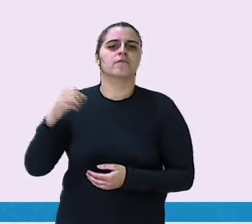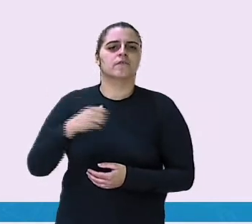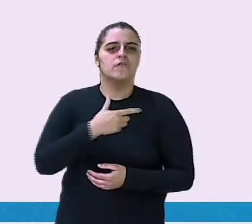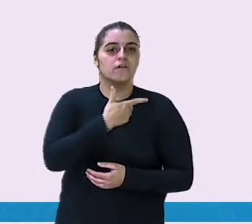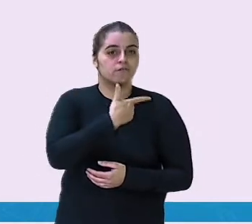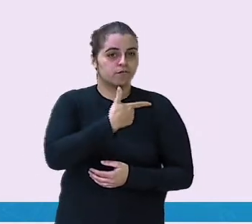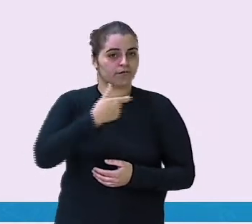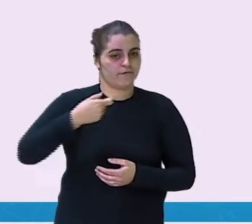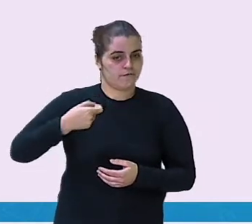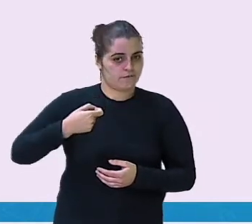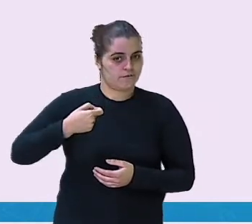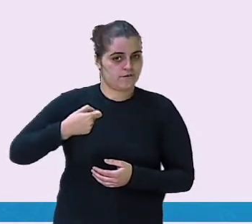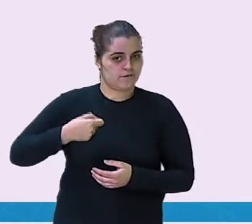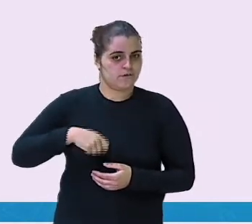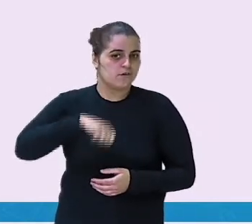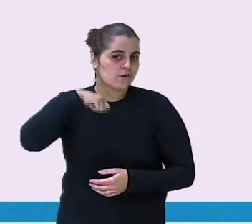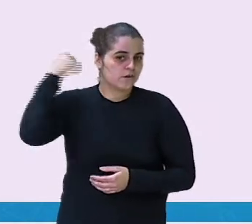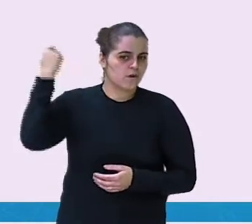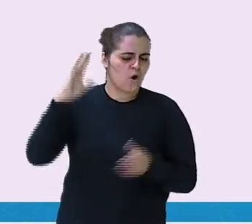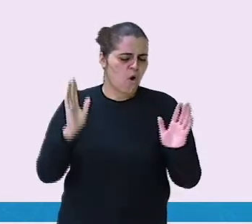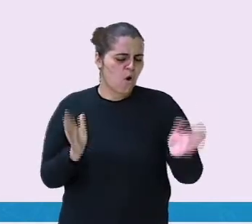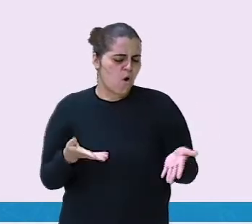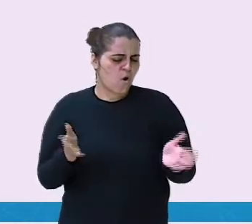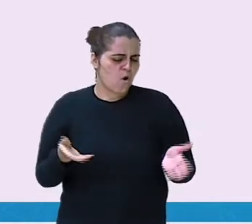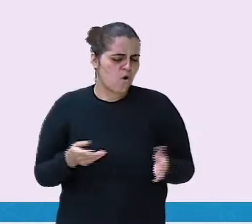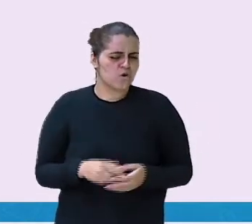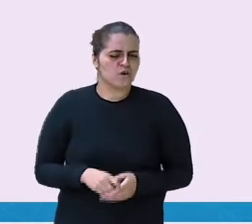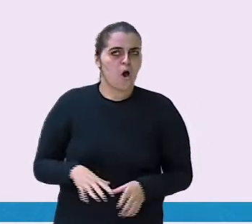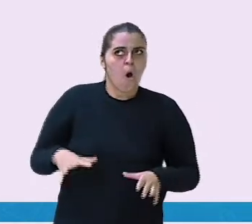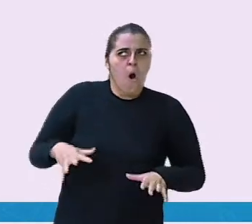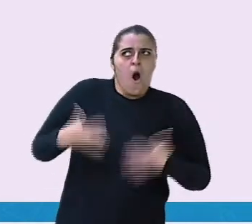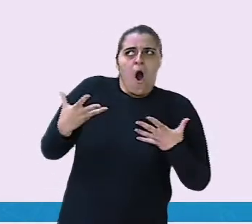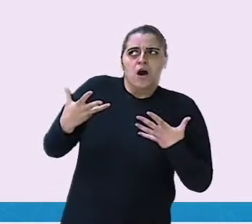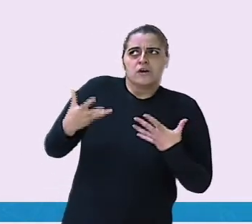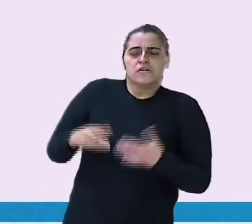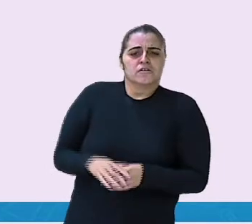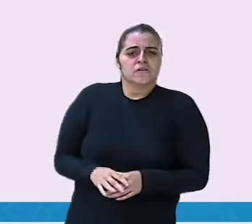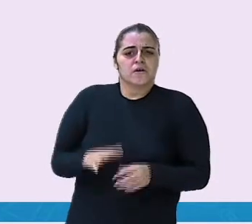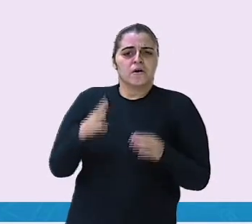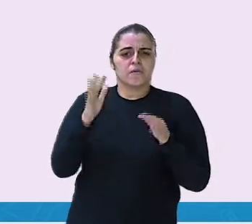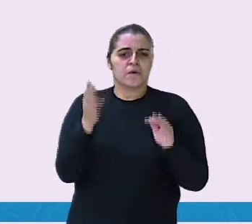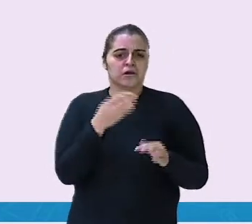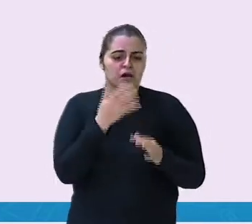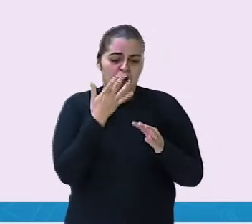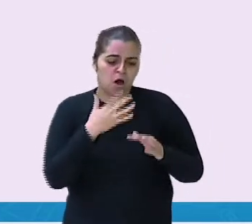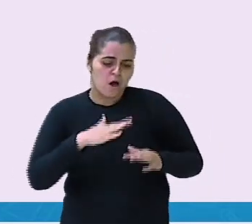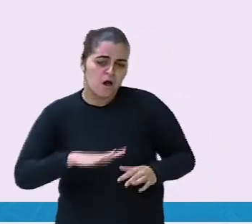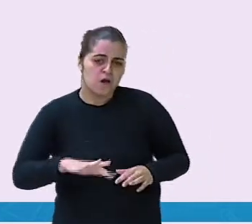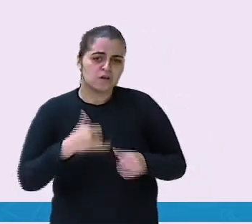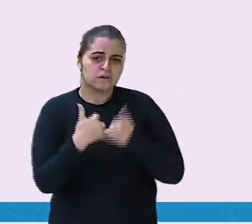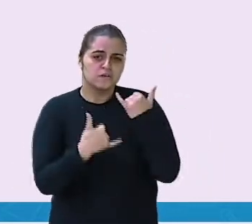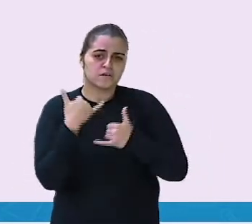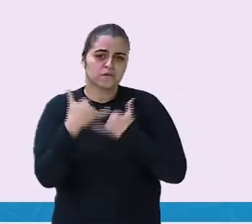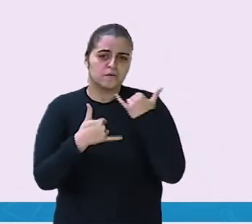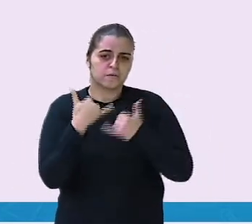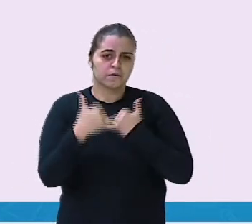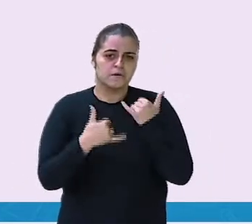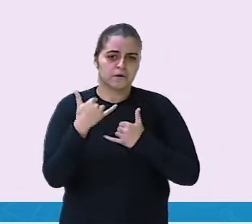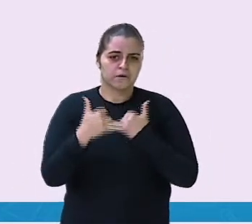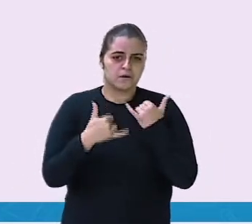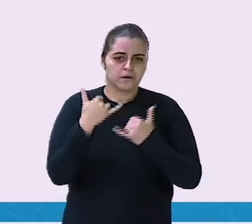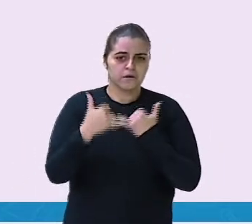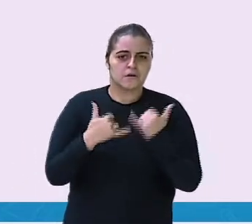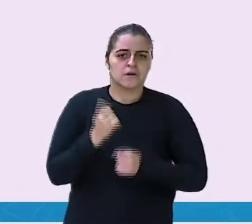Dia 20 de abril. Hoje, dei o maior susto em umas crianças que estavam brincando no parque.